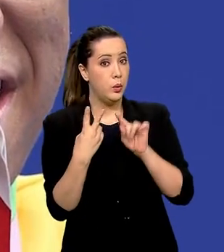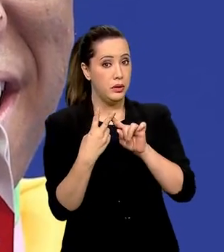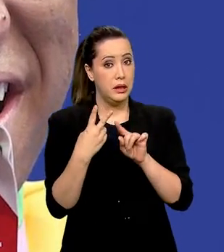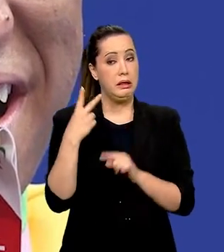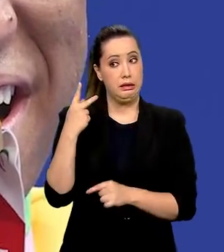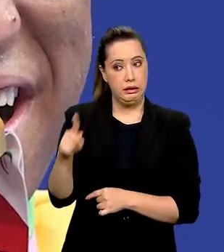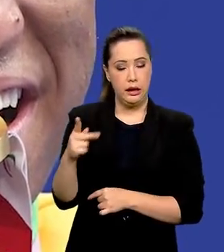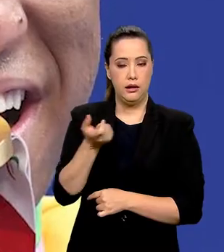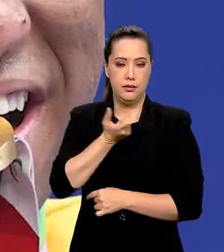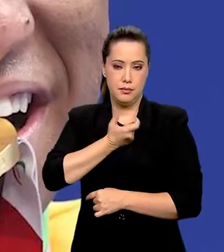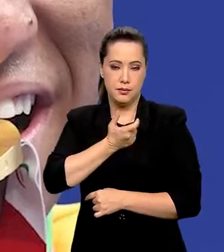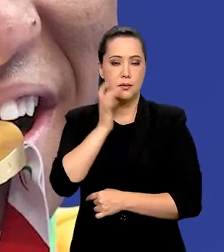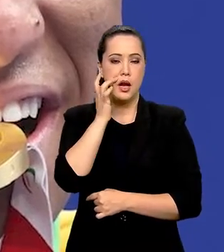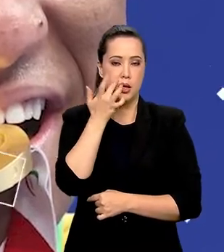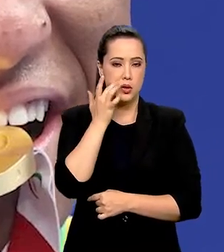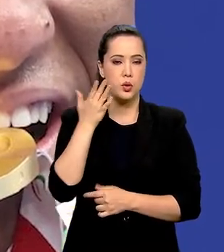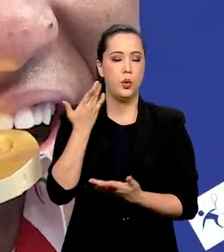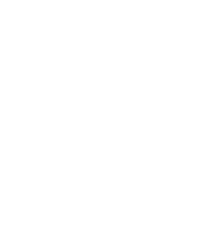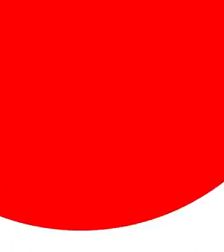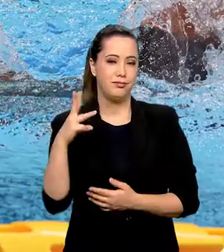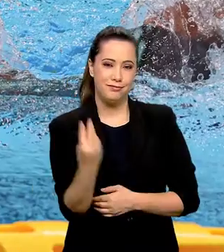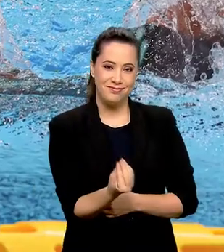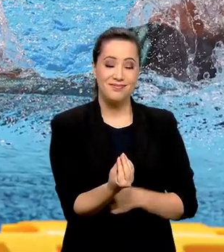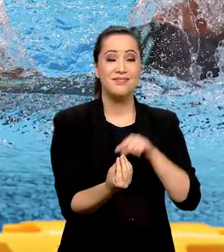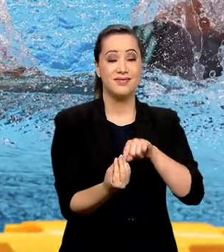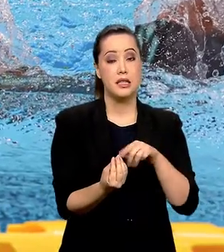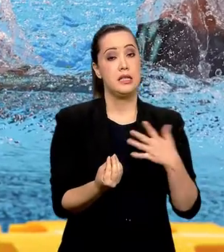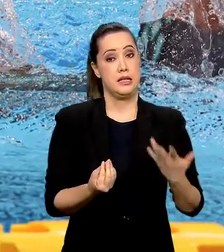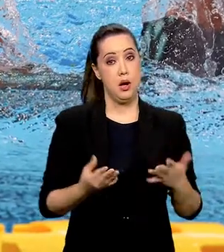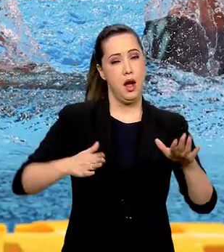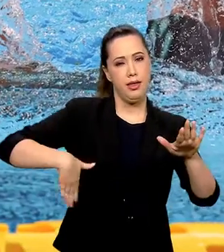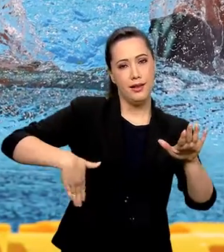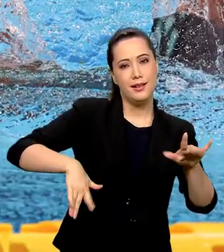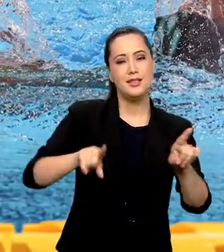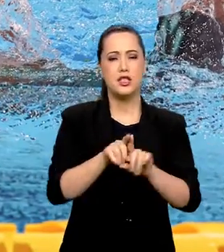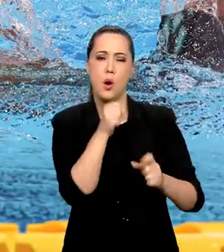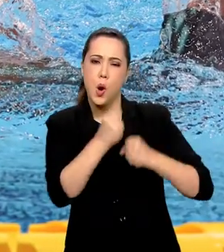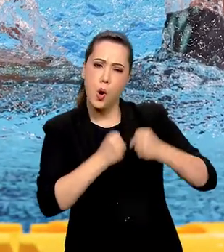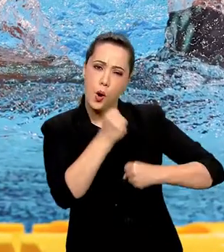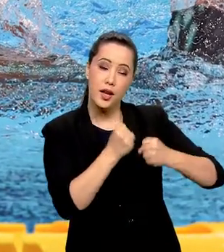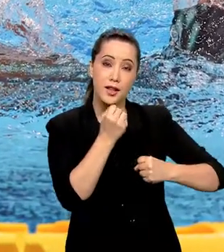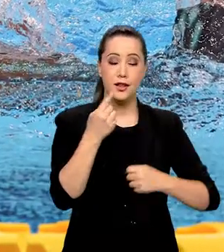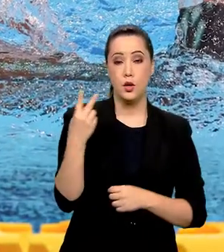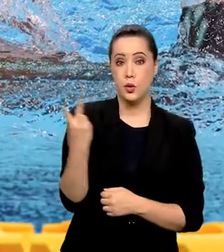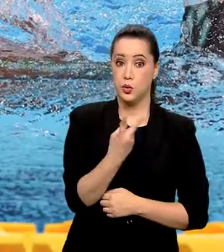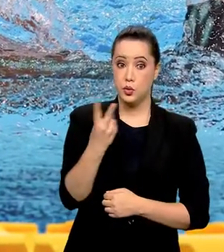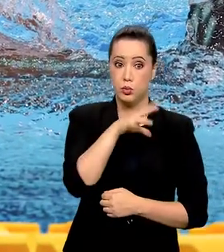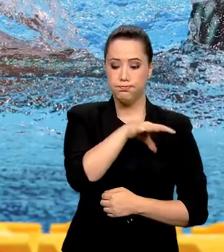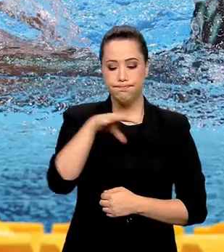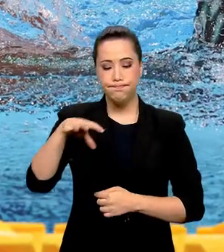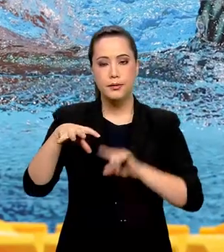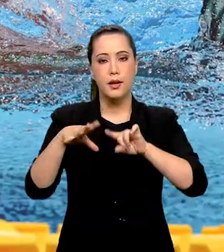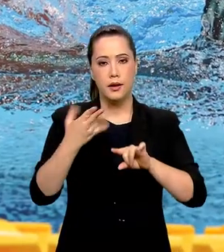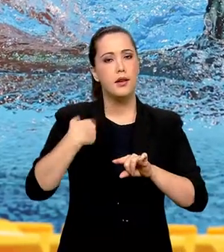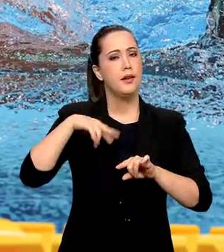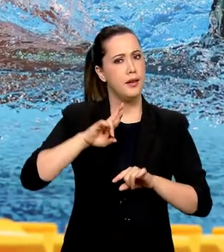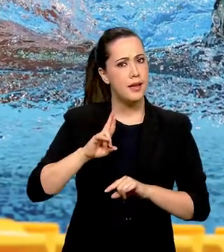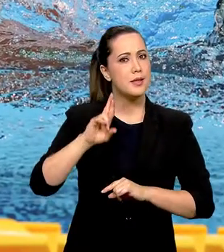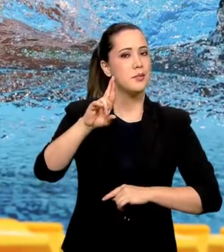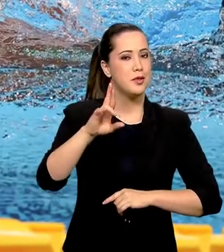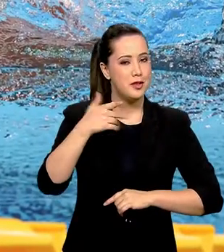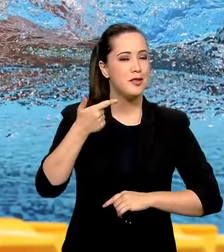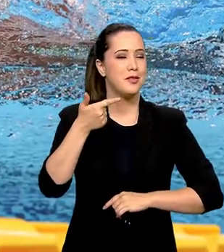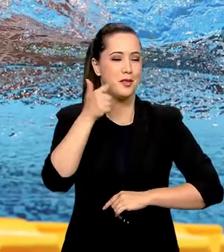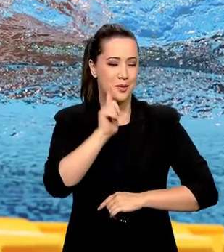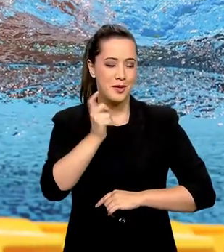medalha de ouro dele nessa Paralimpíada. Aliás, a natação e o atletismo são os grandes responsáveis pela